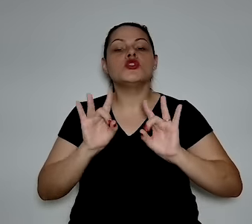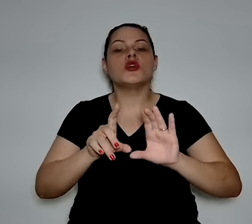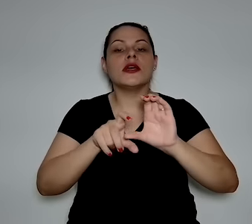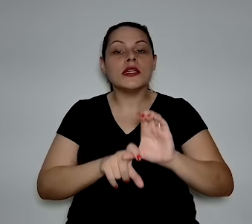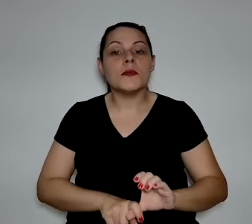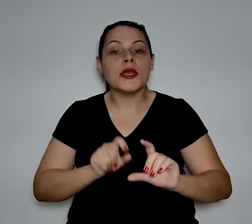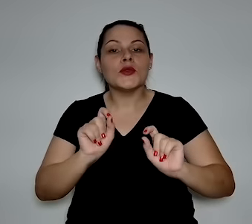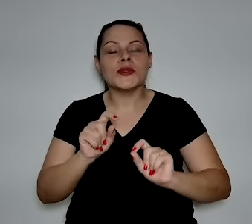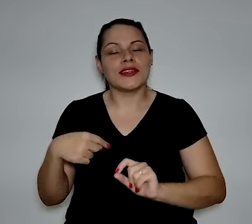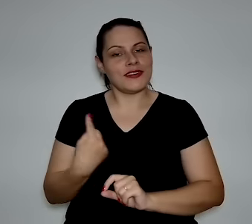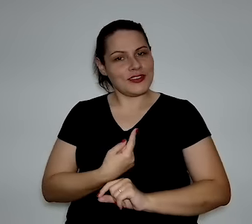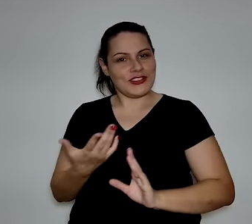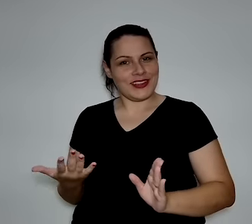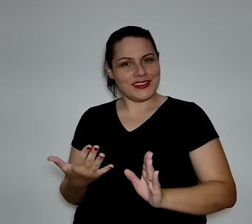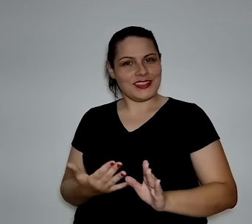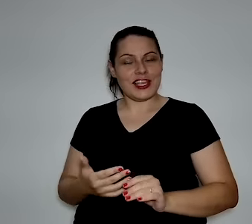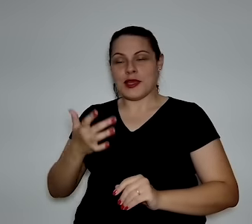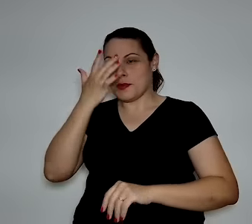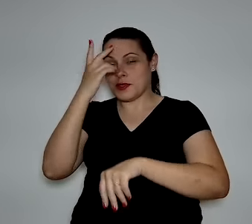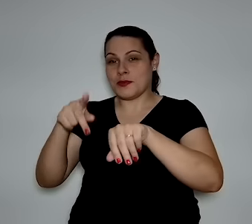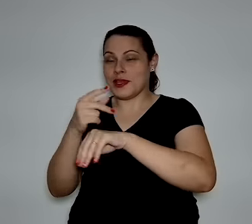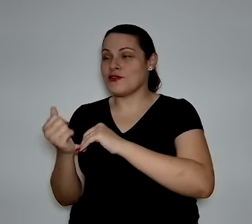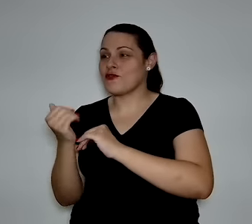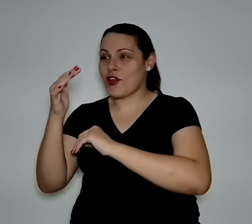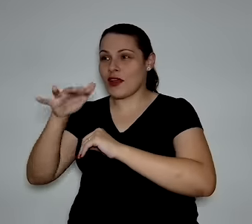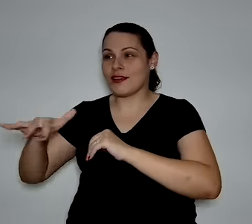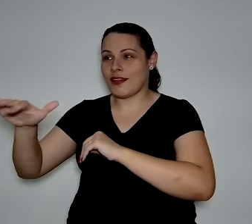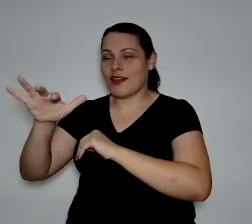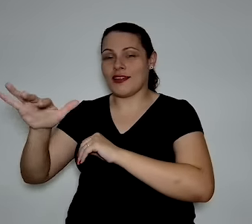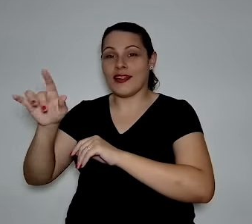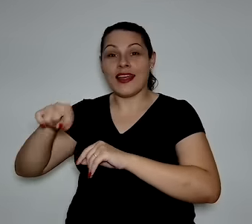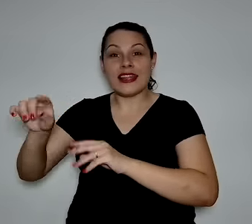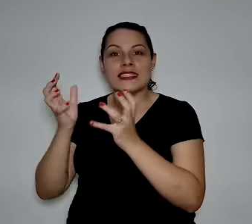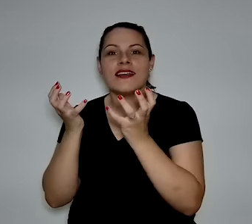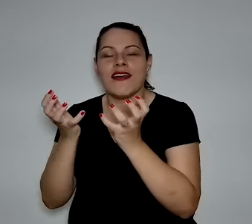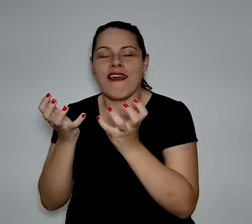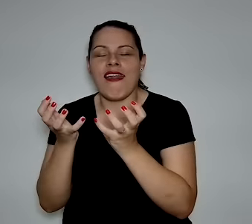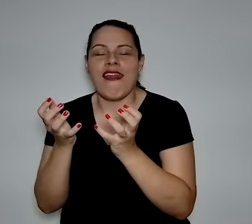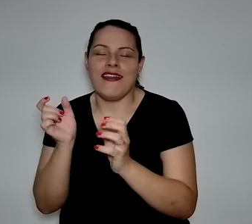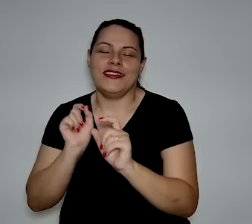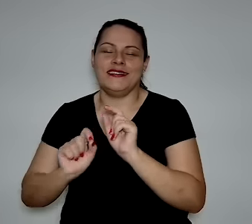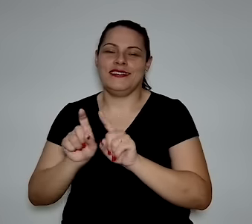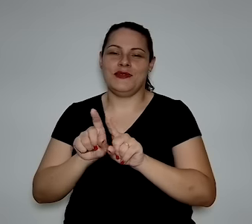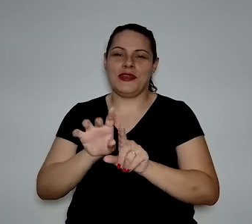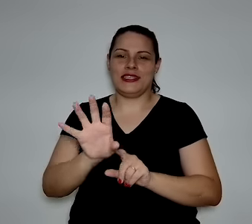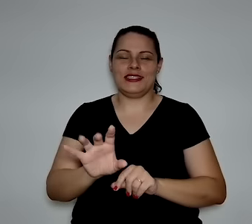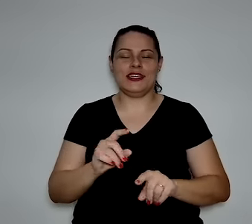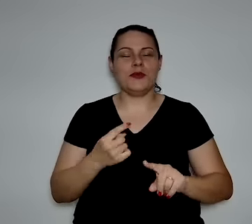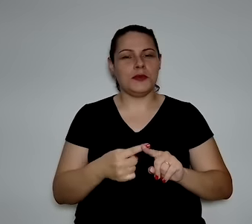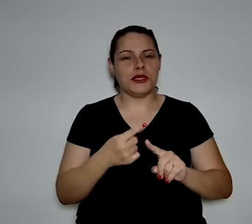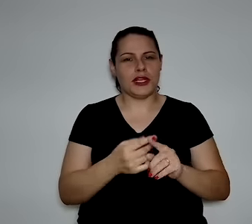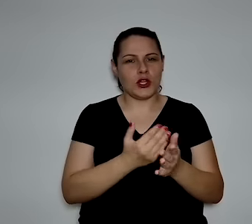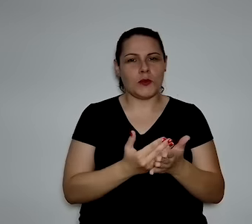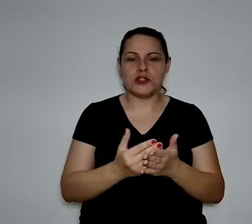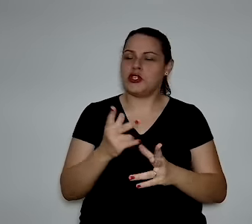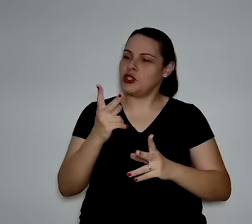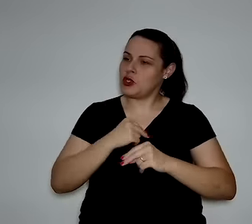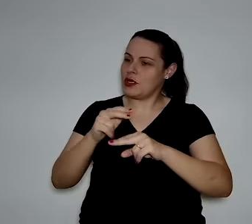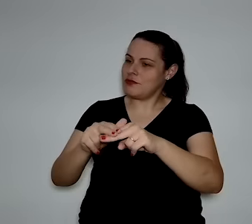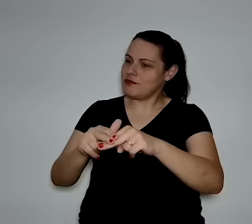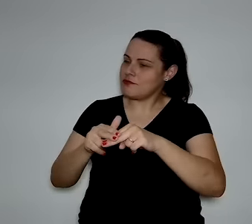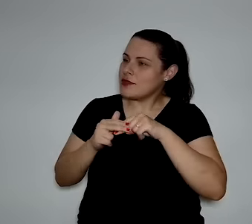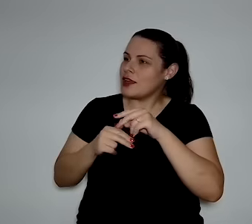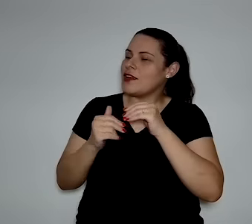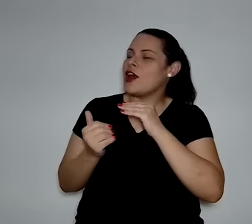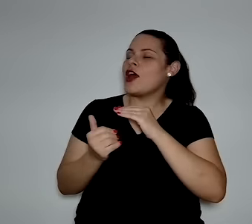tudo só depende da gente. O mercado externo, pelo contrário, mercado externo está ávido, não é? Você, PCI começou por